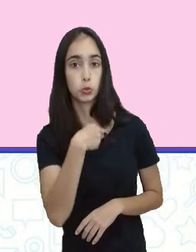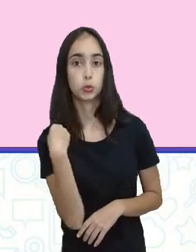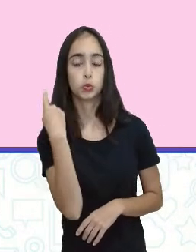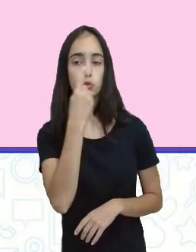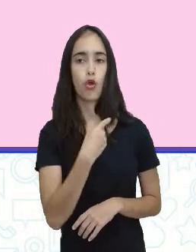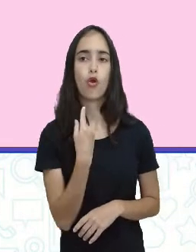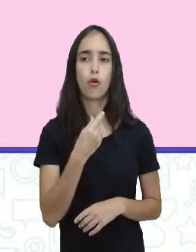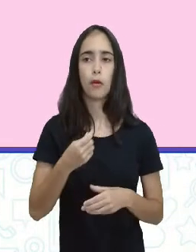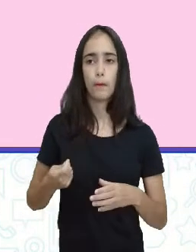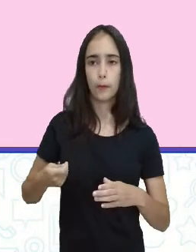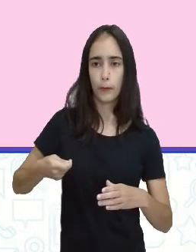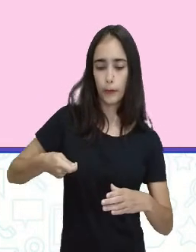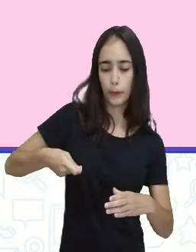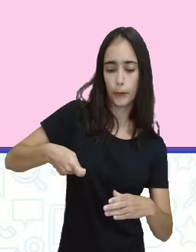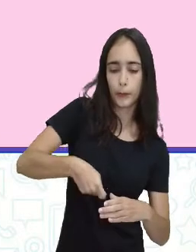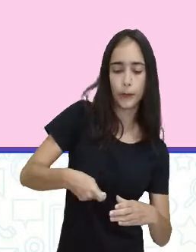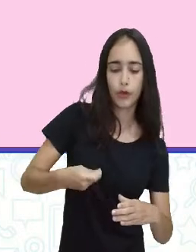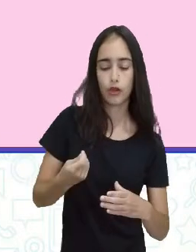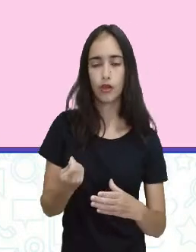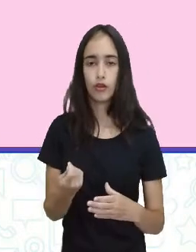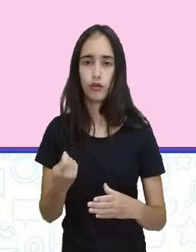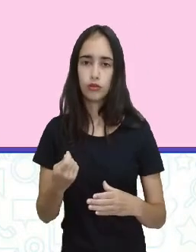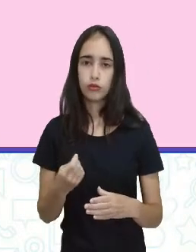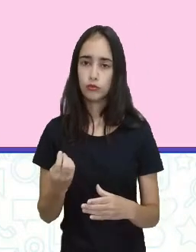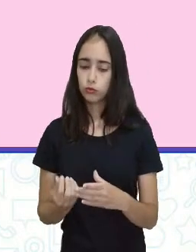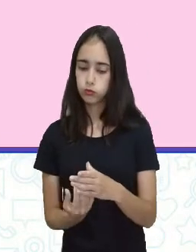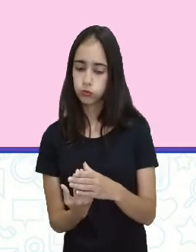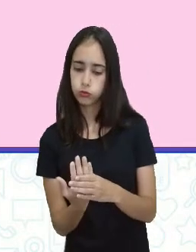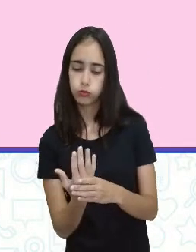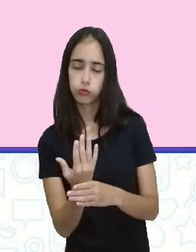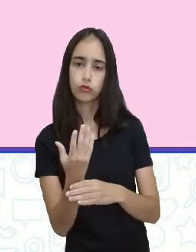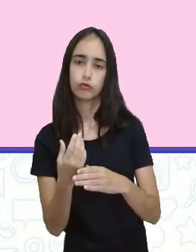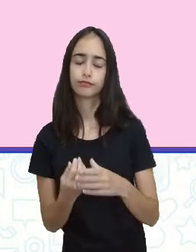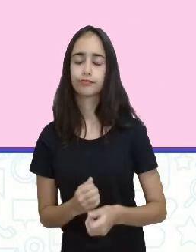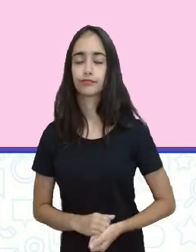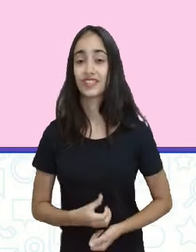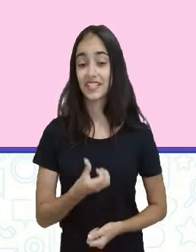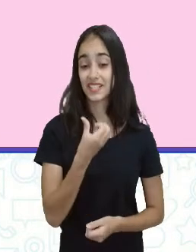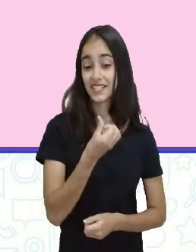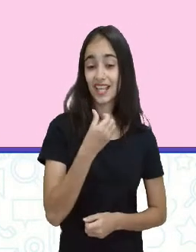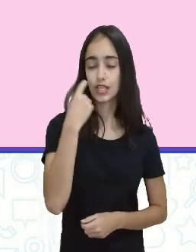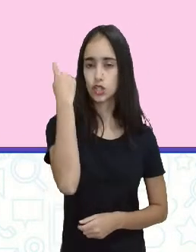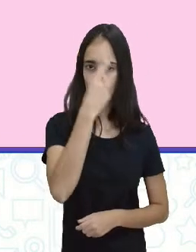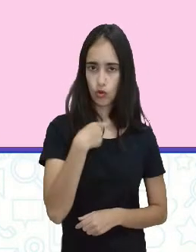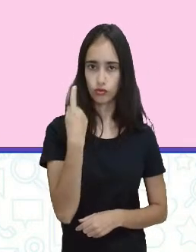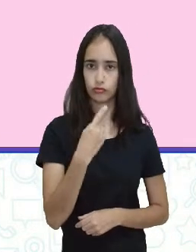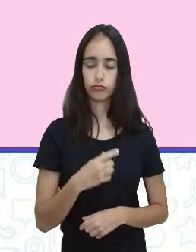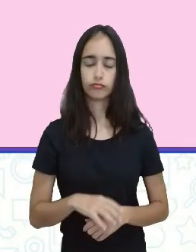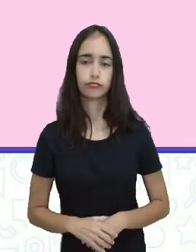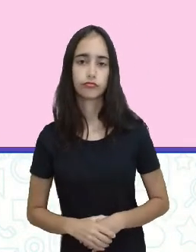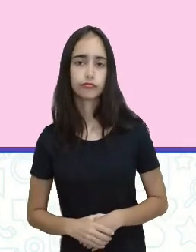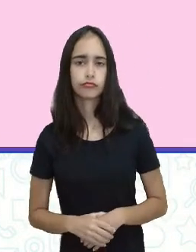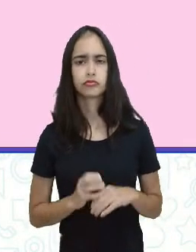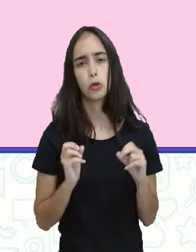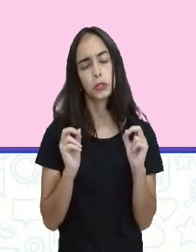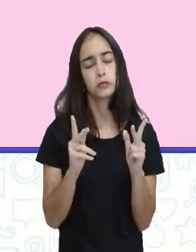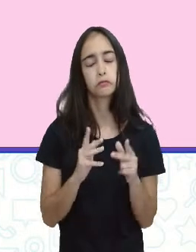Ele vai, pega o material lá, vai para o seu terreninho, e ele vai levar seis horas. Tá?